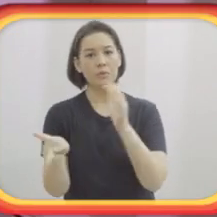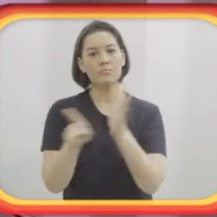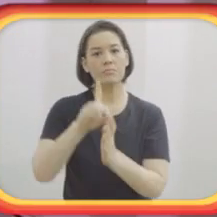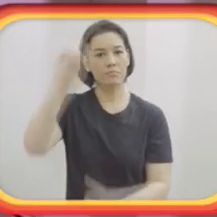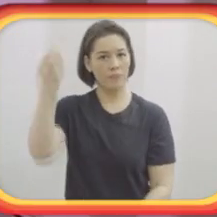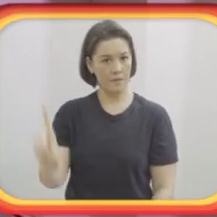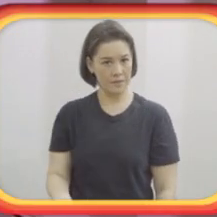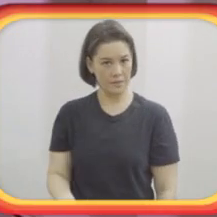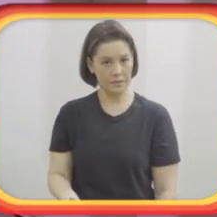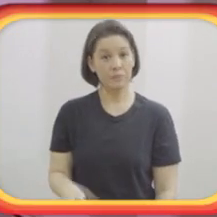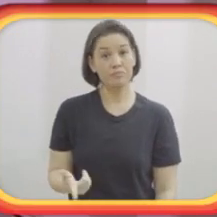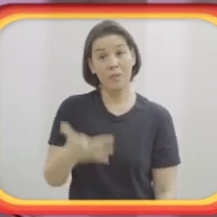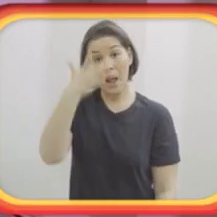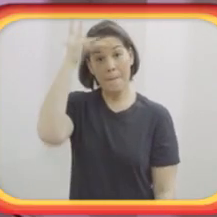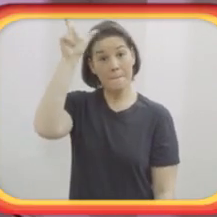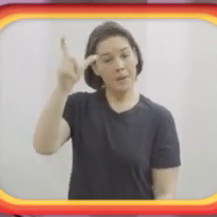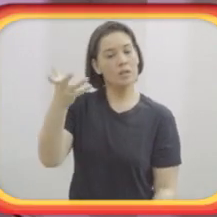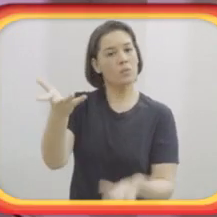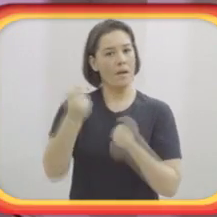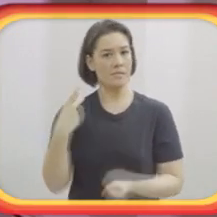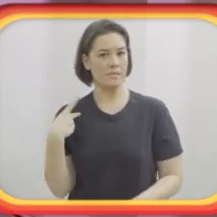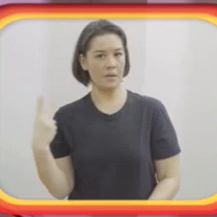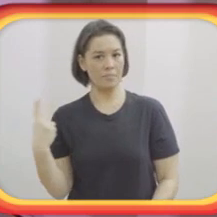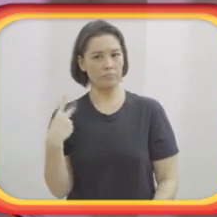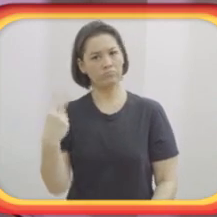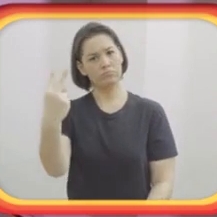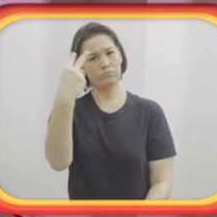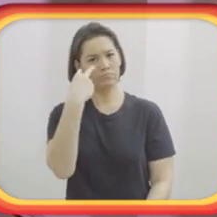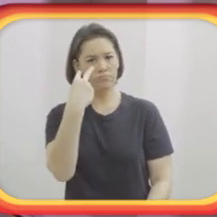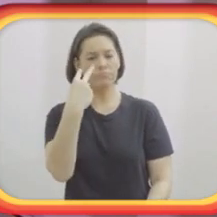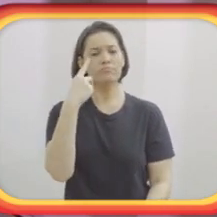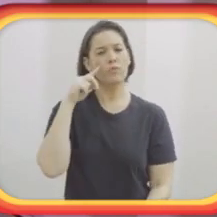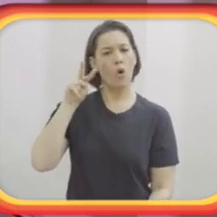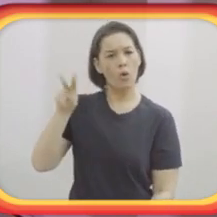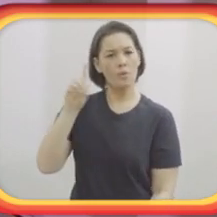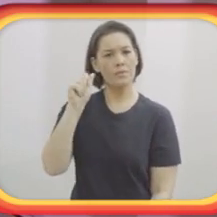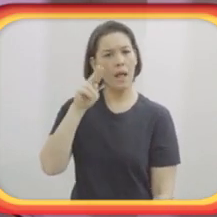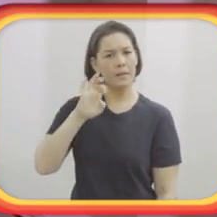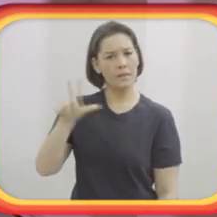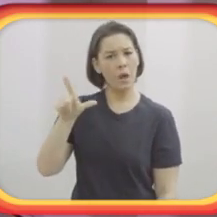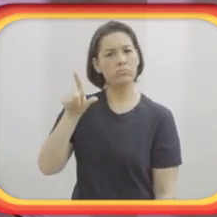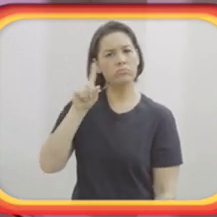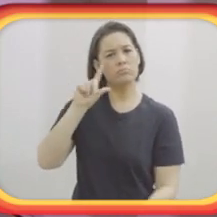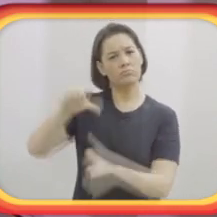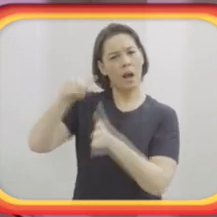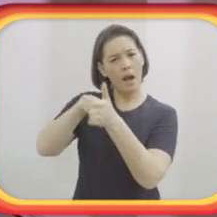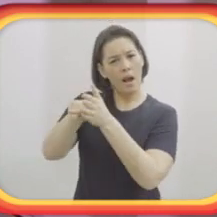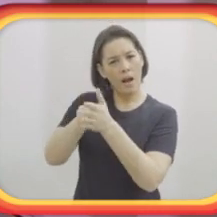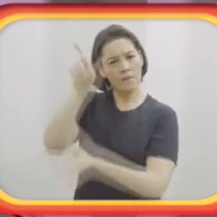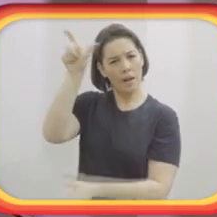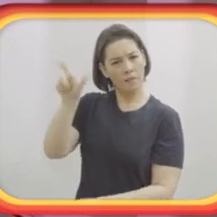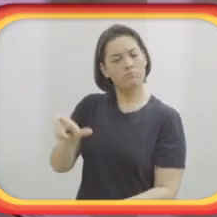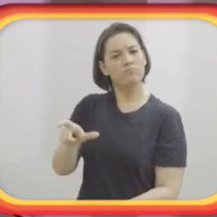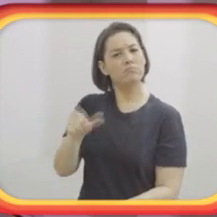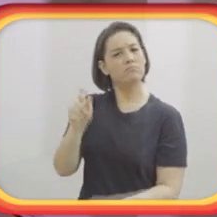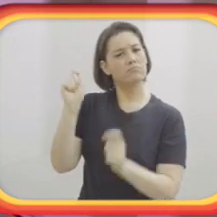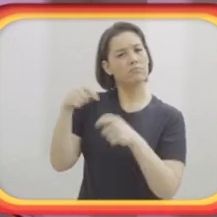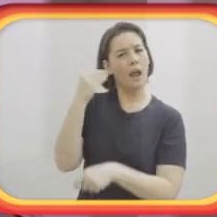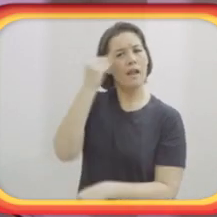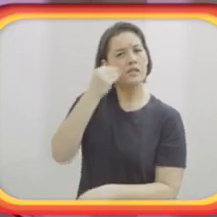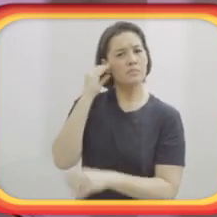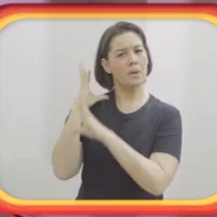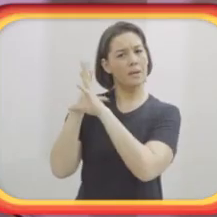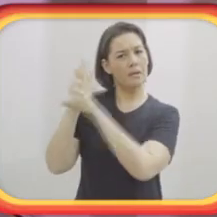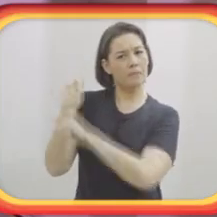lá em São Paulo, na associação, na ADD, que a Associação Desportiva para Deficientes, e aí a pessoa que nos atendeu,